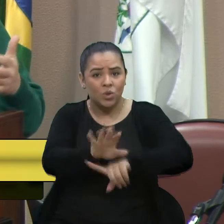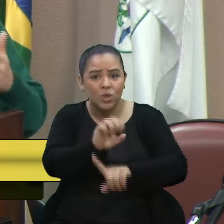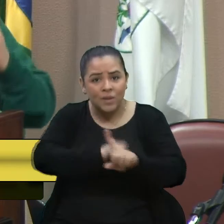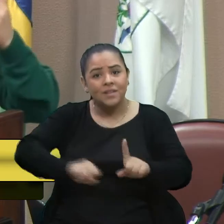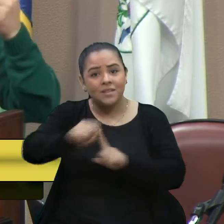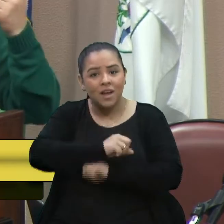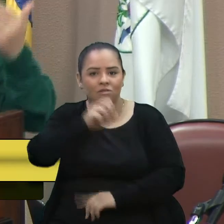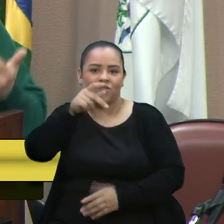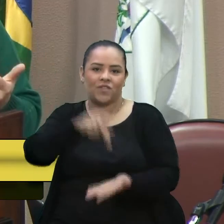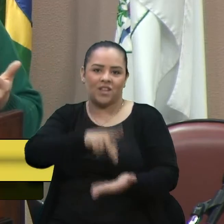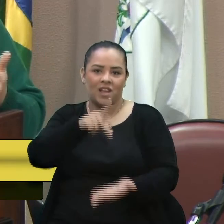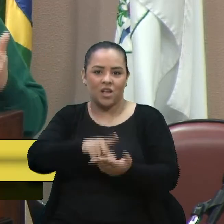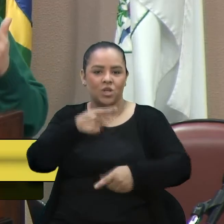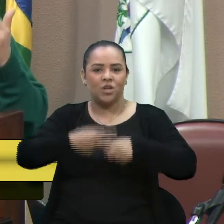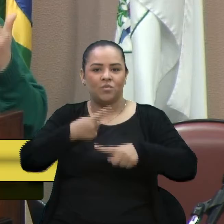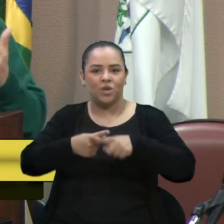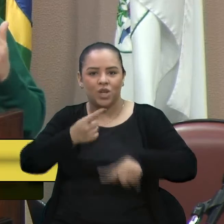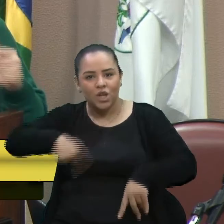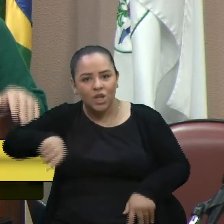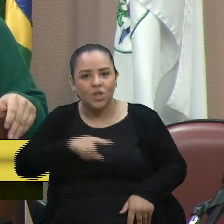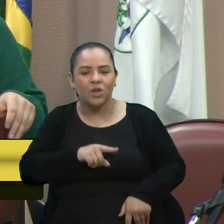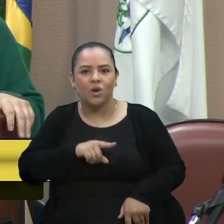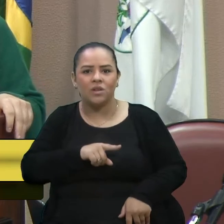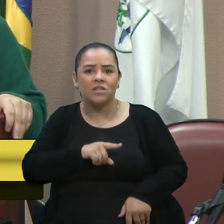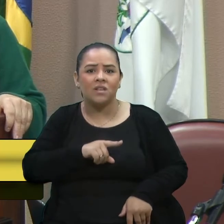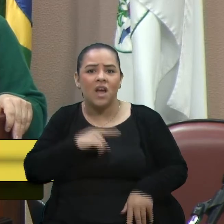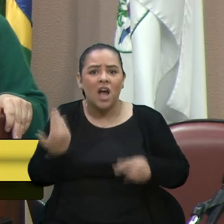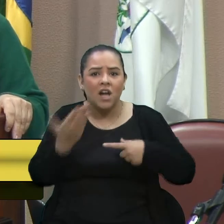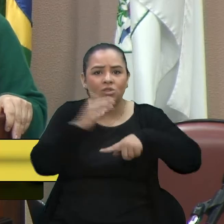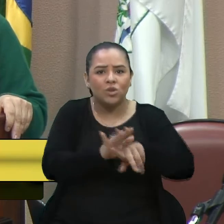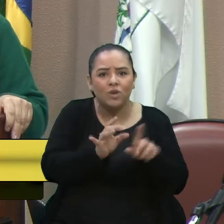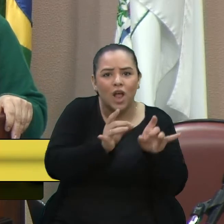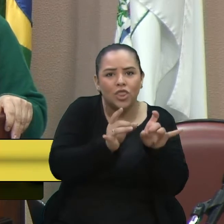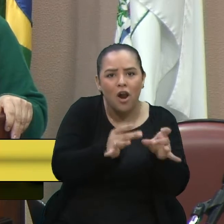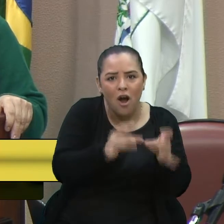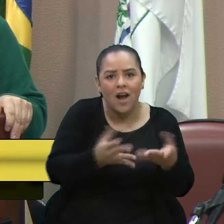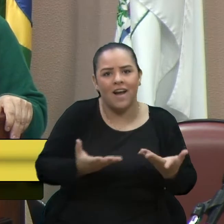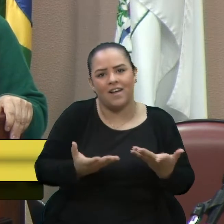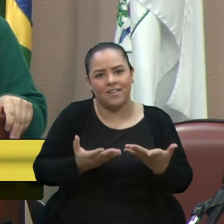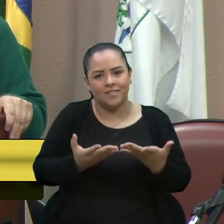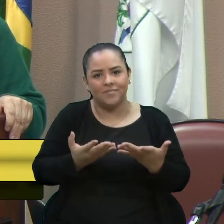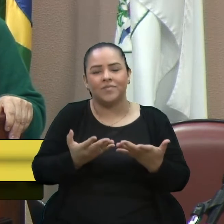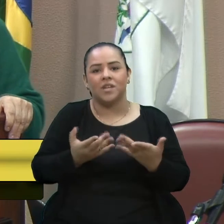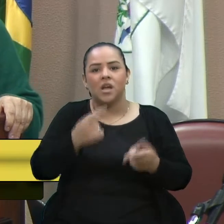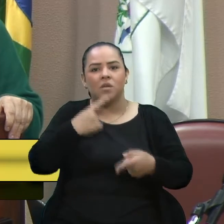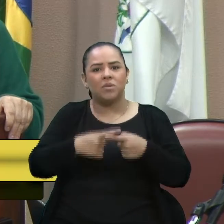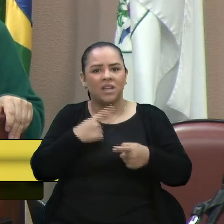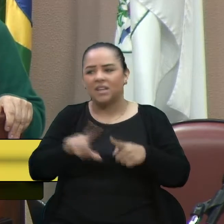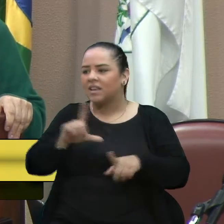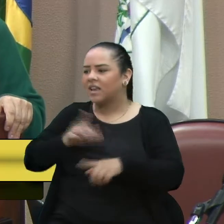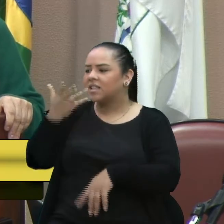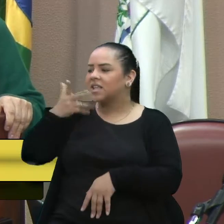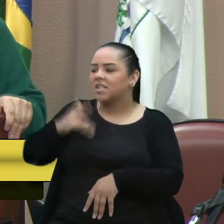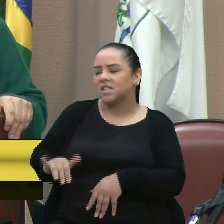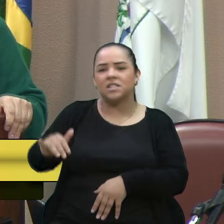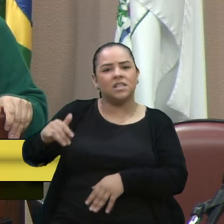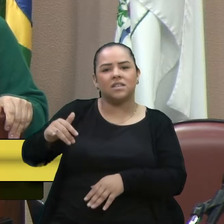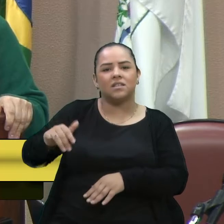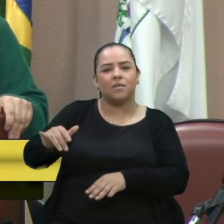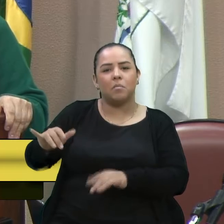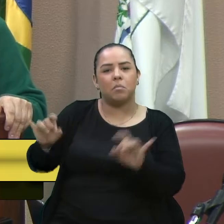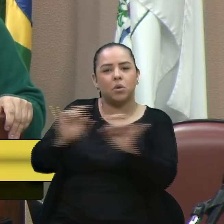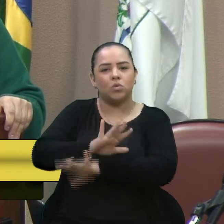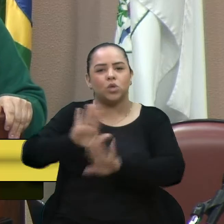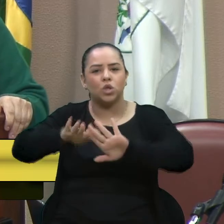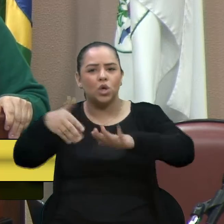senão nós estamos sendo cúmplices do tráfico de drogas, de alienar essas crianças que estão saindo da escola e esses traficantes estão